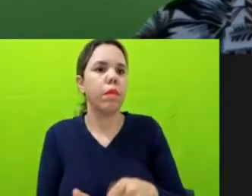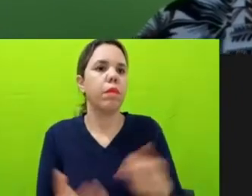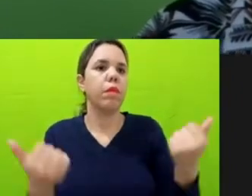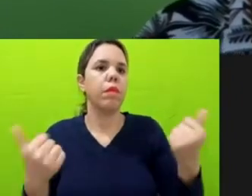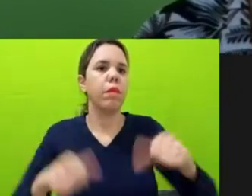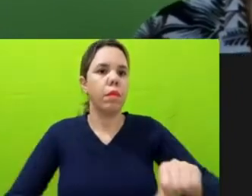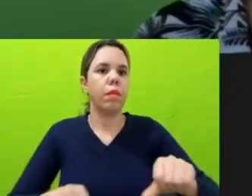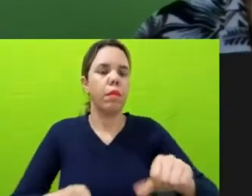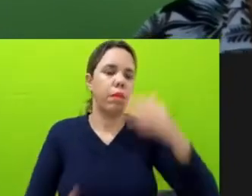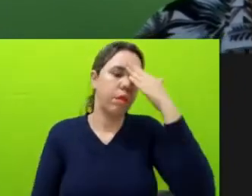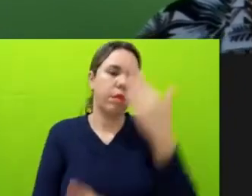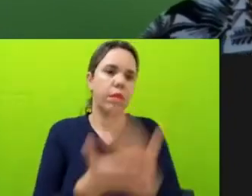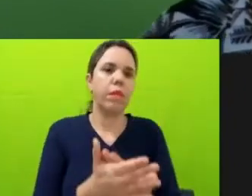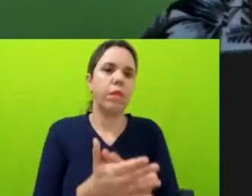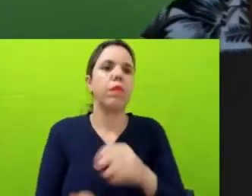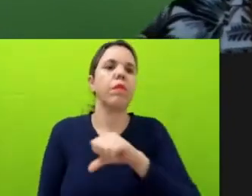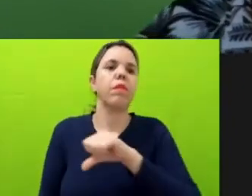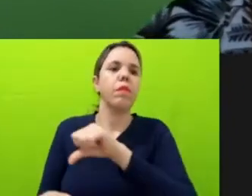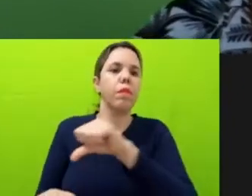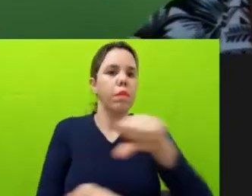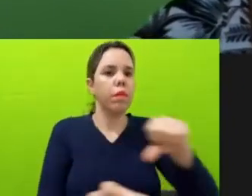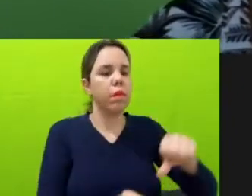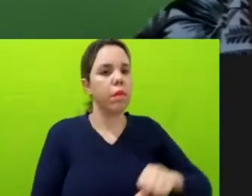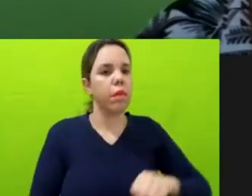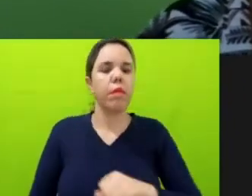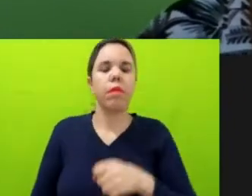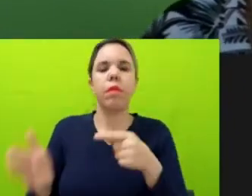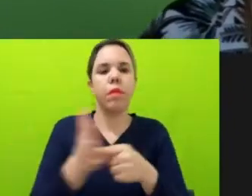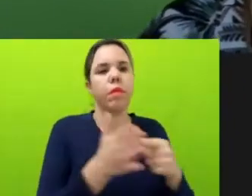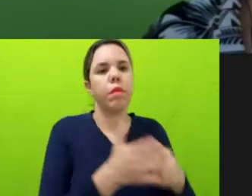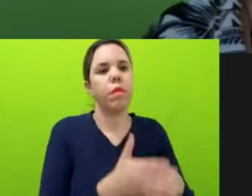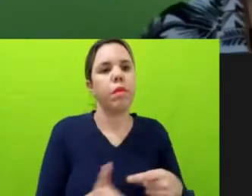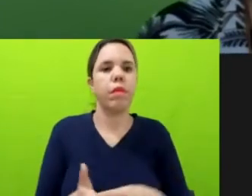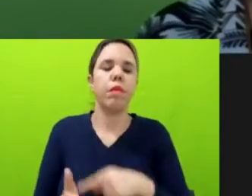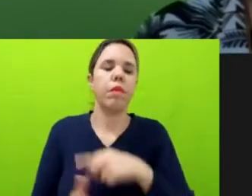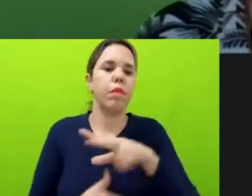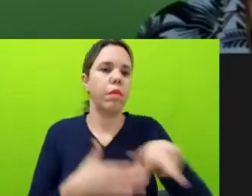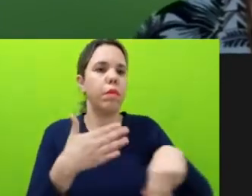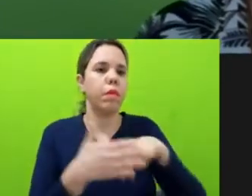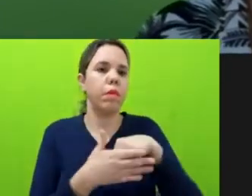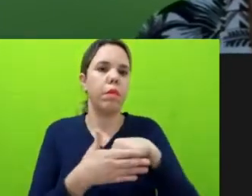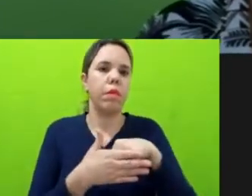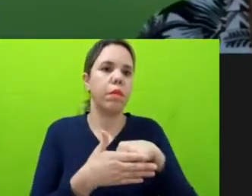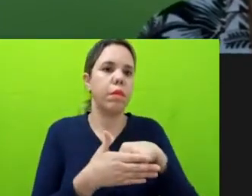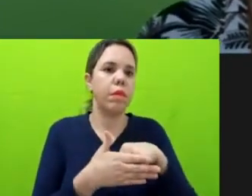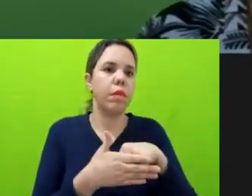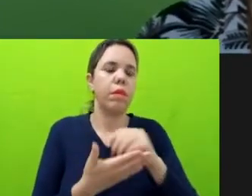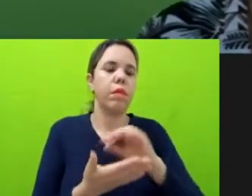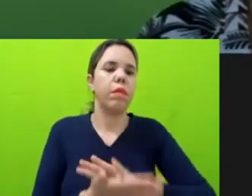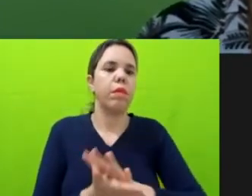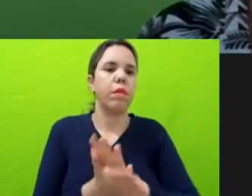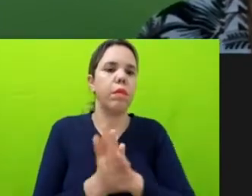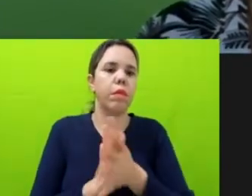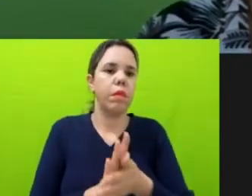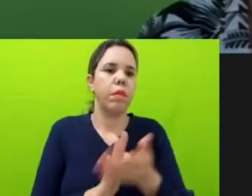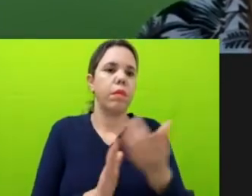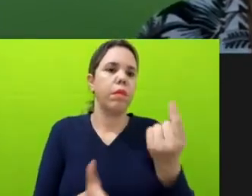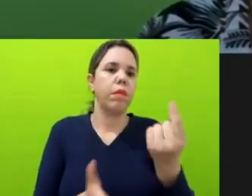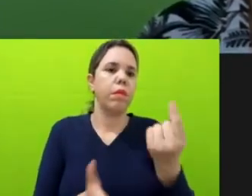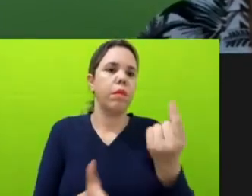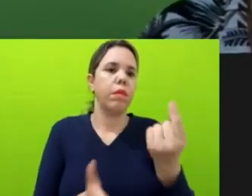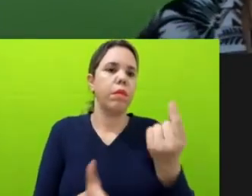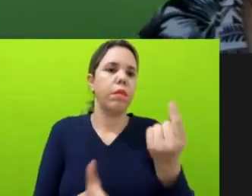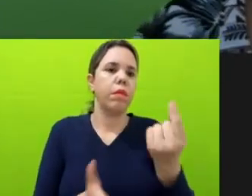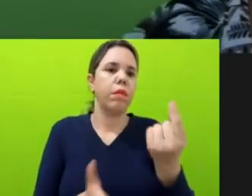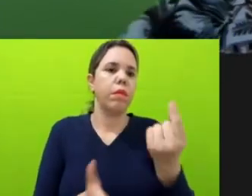denúncia de corrupção, né, de mau uso de recurso público e de má implementação de políticas